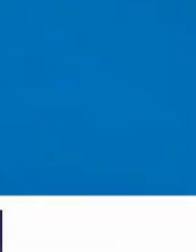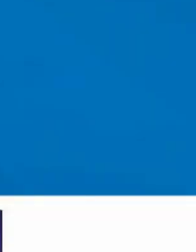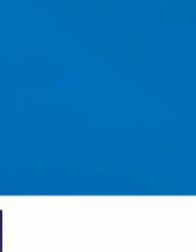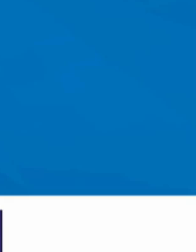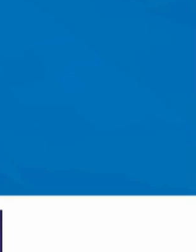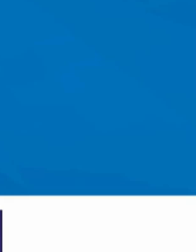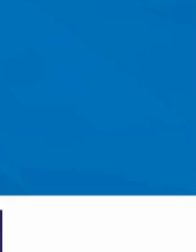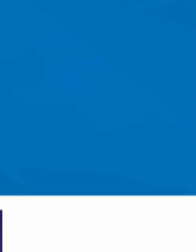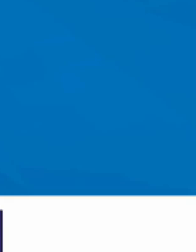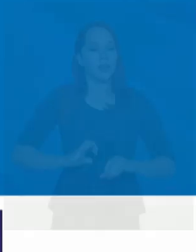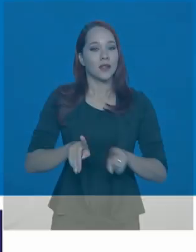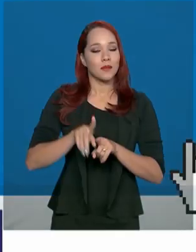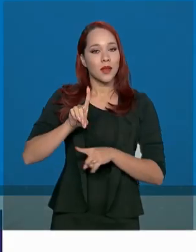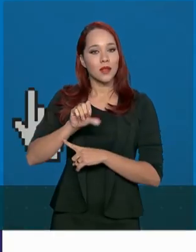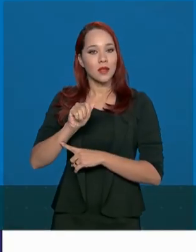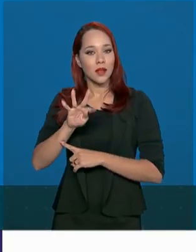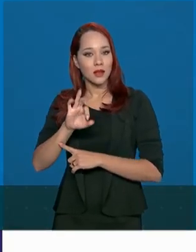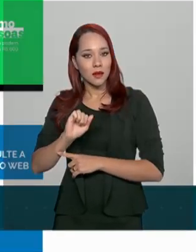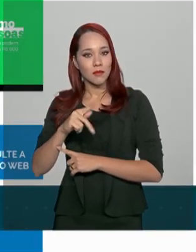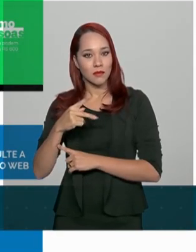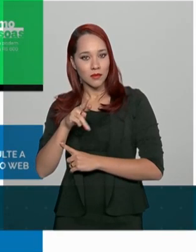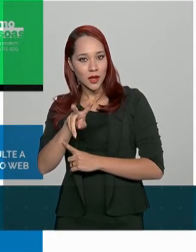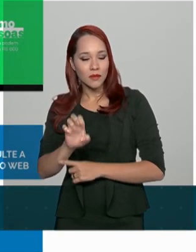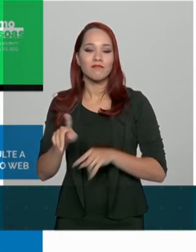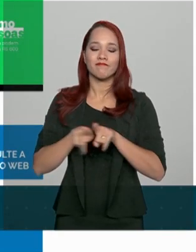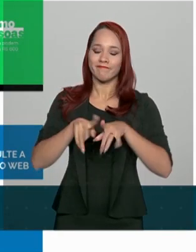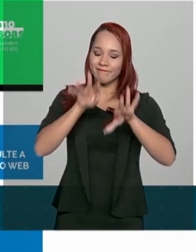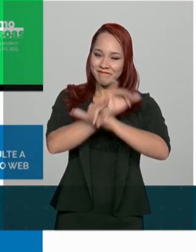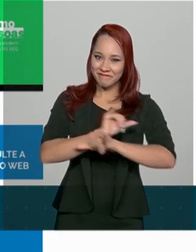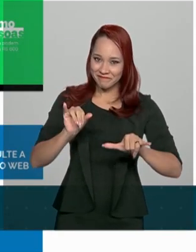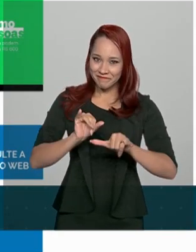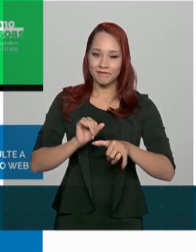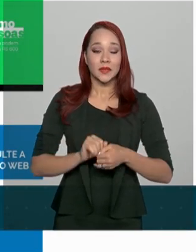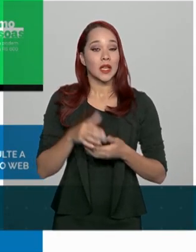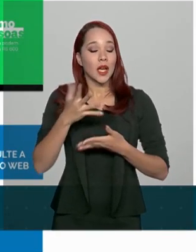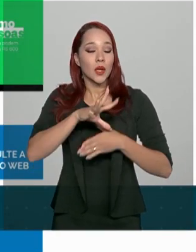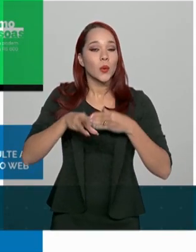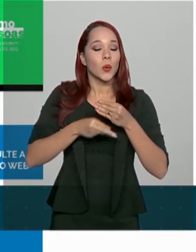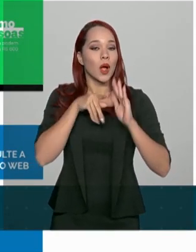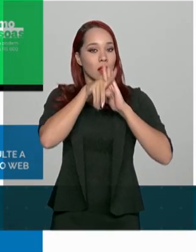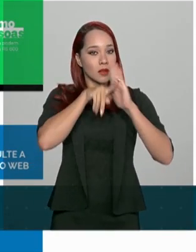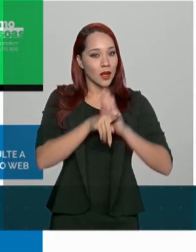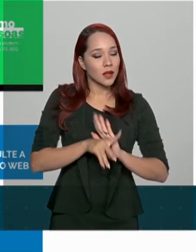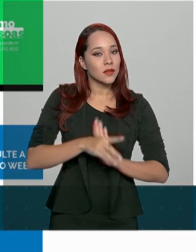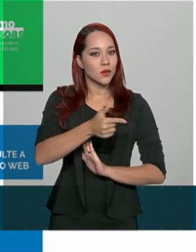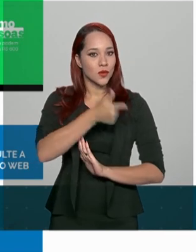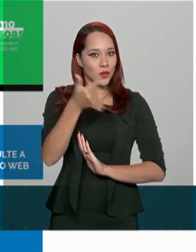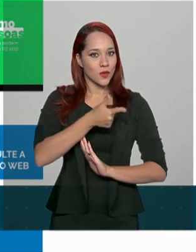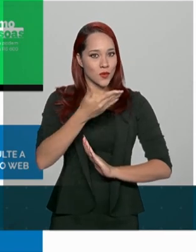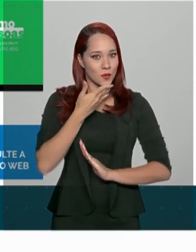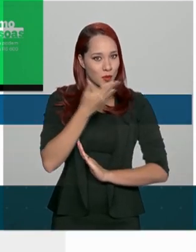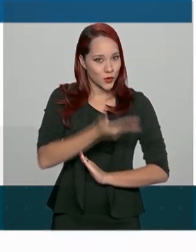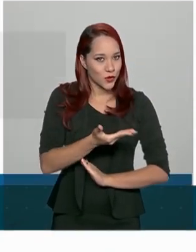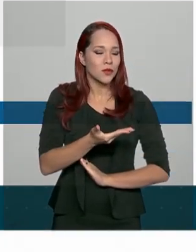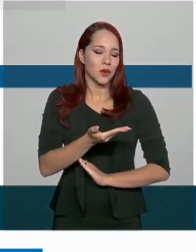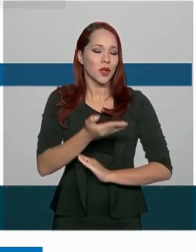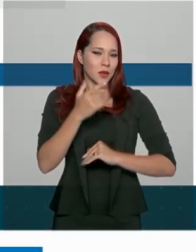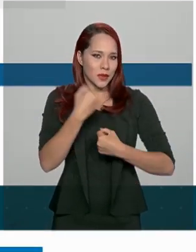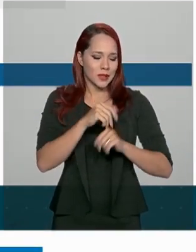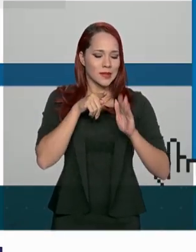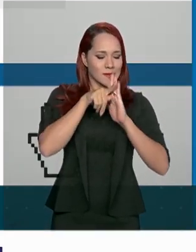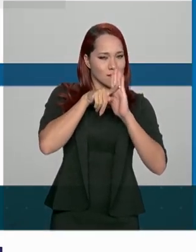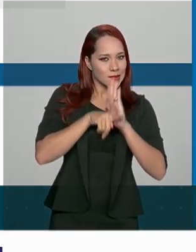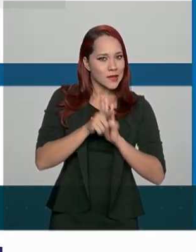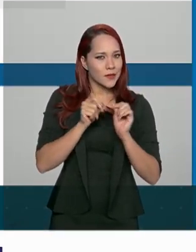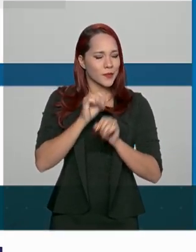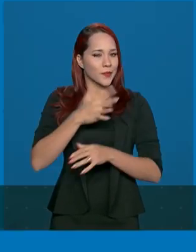da Cidadania e da Dataprev também trazem as informações. Isso inclui a análise da segunda solicitação, que deve ser refeita